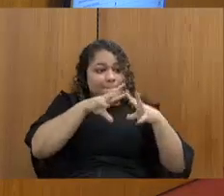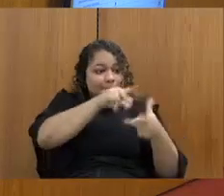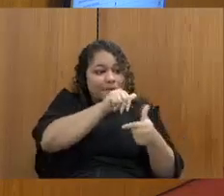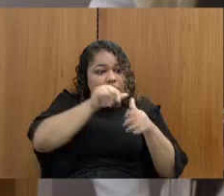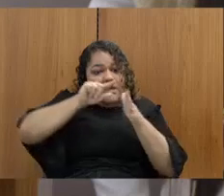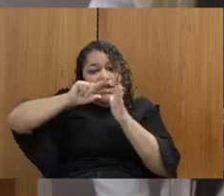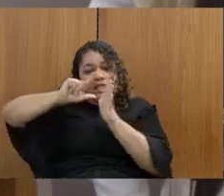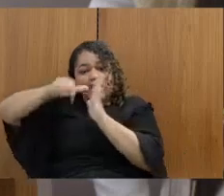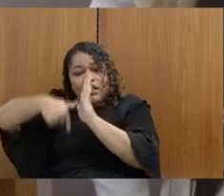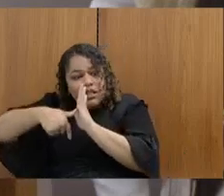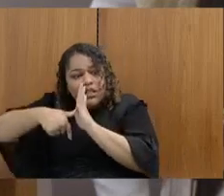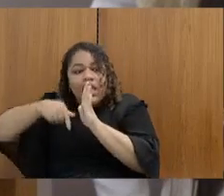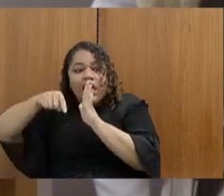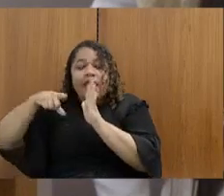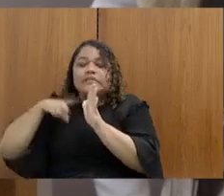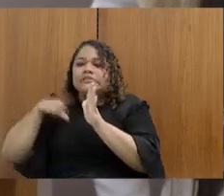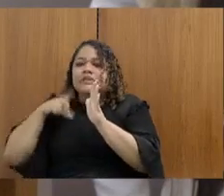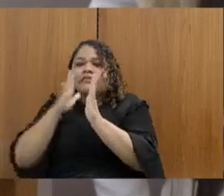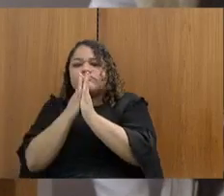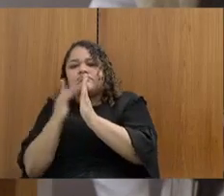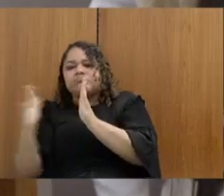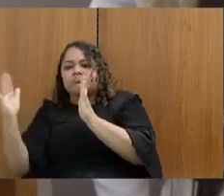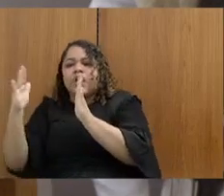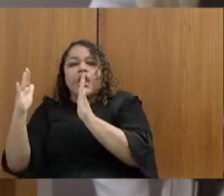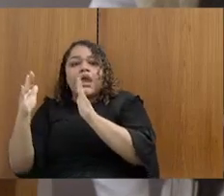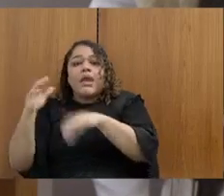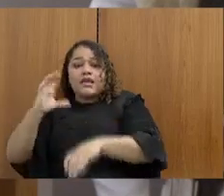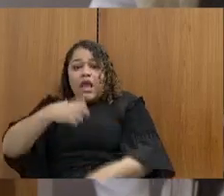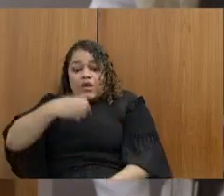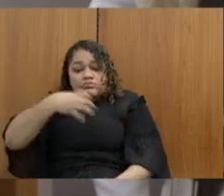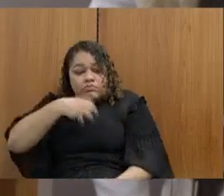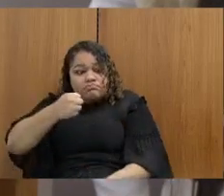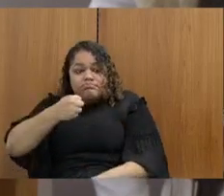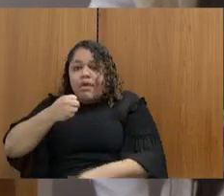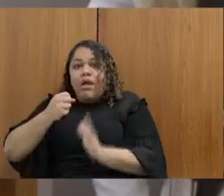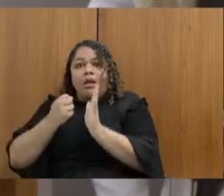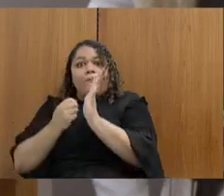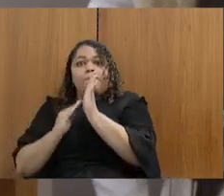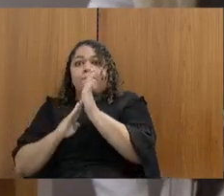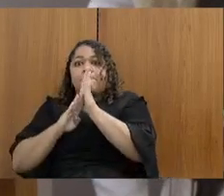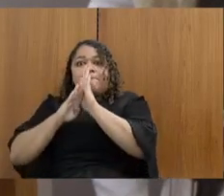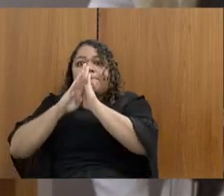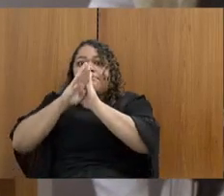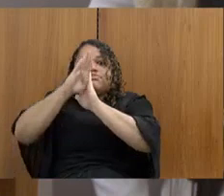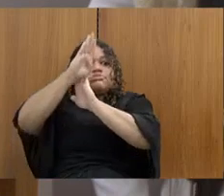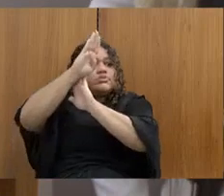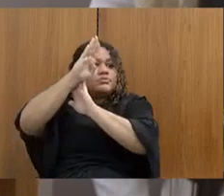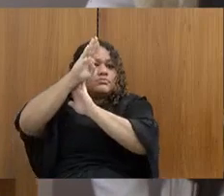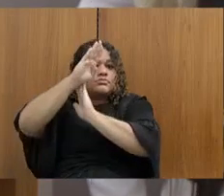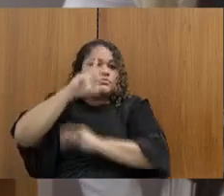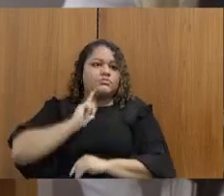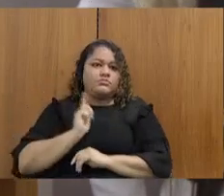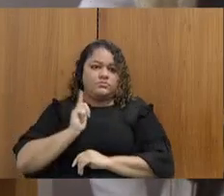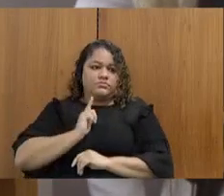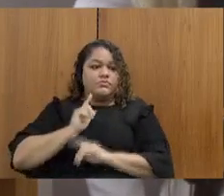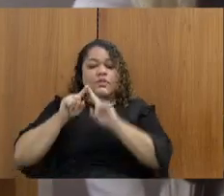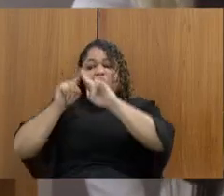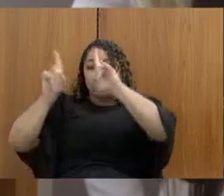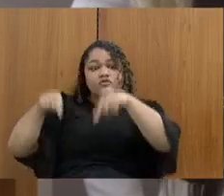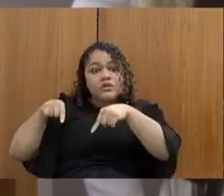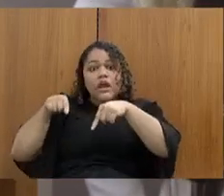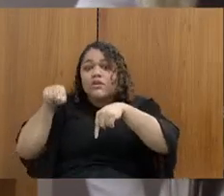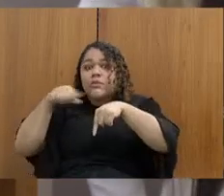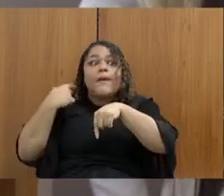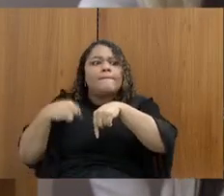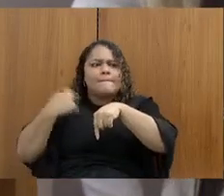-extermínio aumentarem assim, significativamente. e o servidor merece realmente uma atenção especial. Com relação à informação